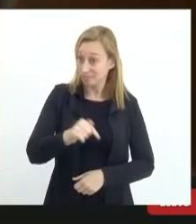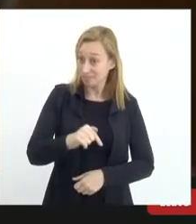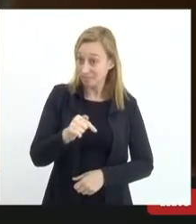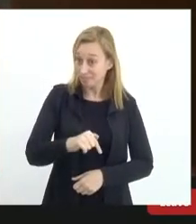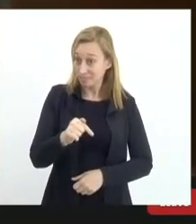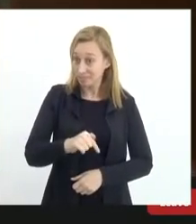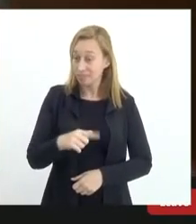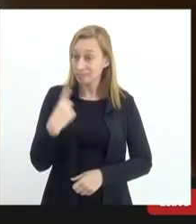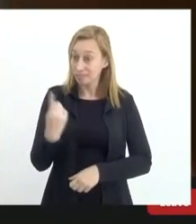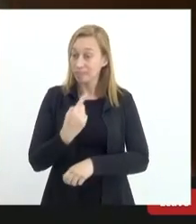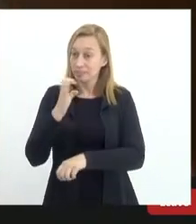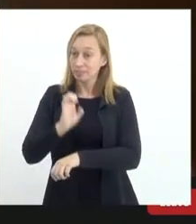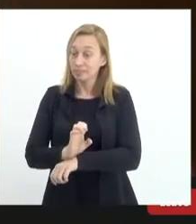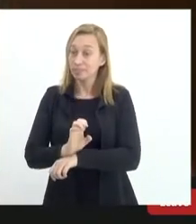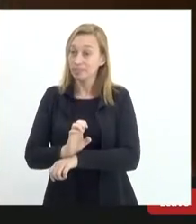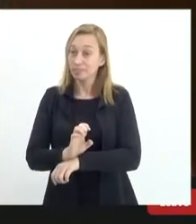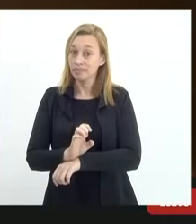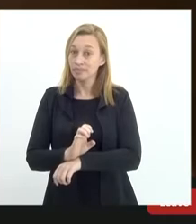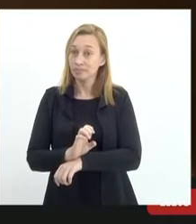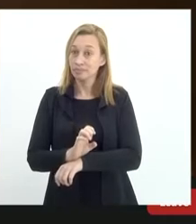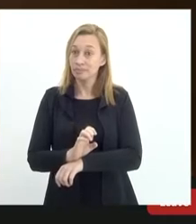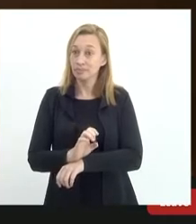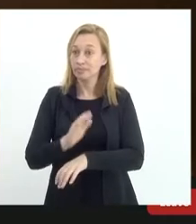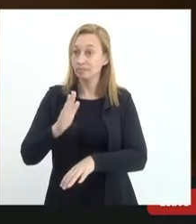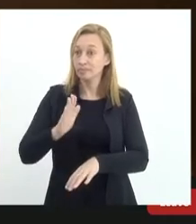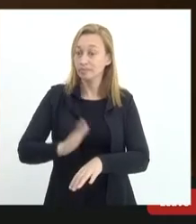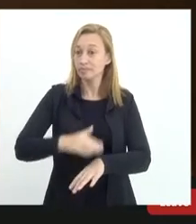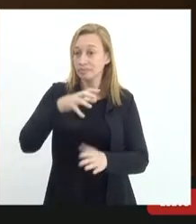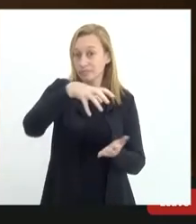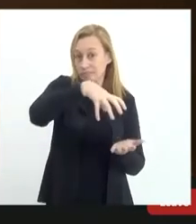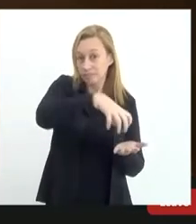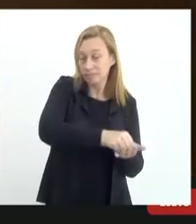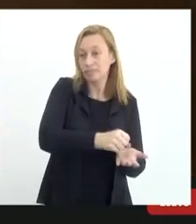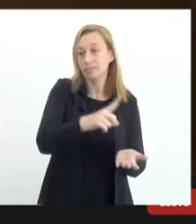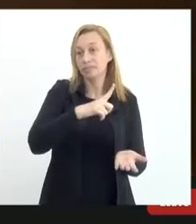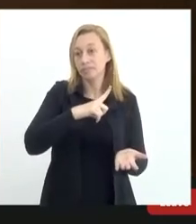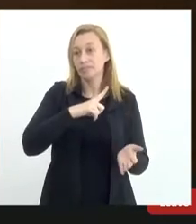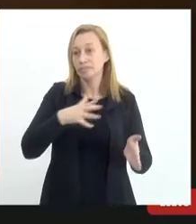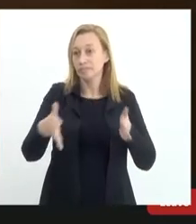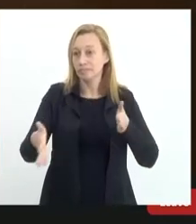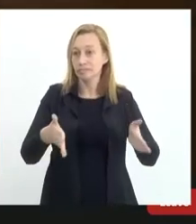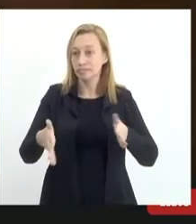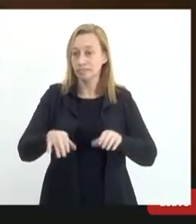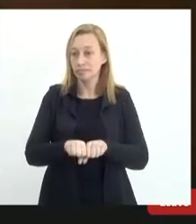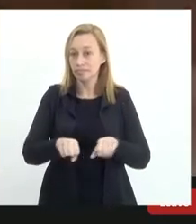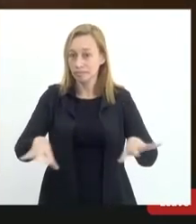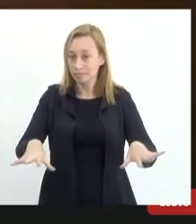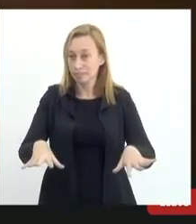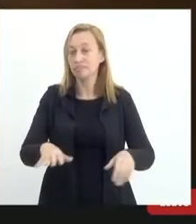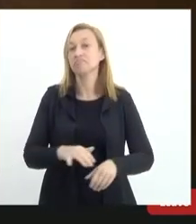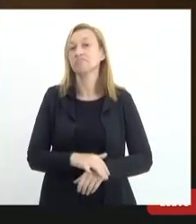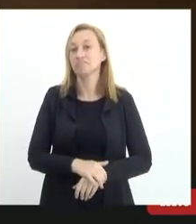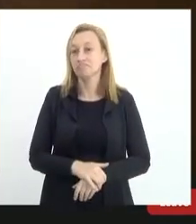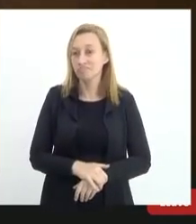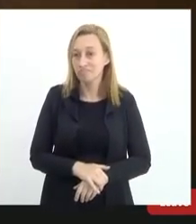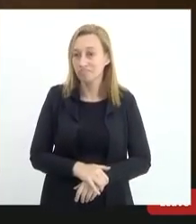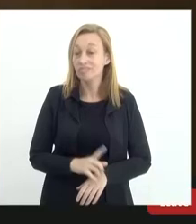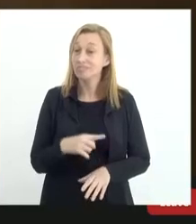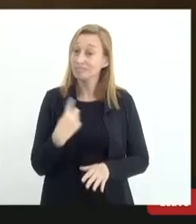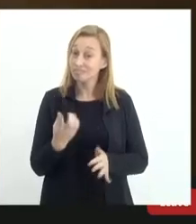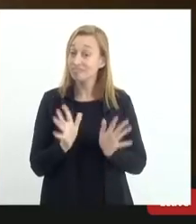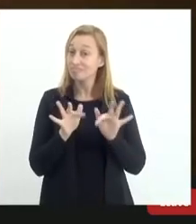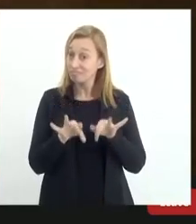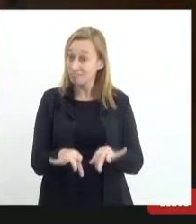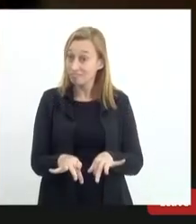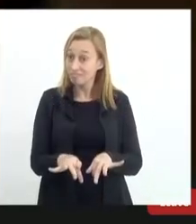estado foi um dos estados que mais cadastros teve durante a pandemia. Nós encerramos